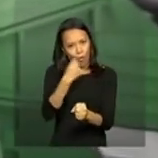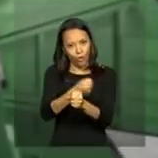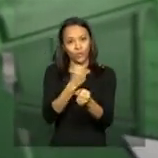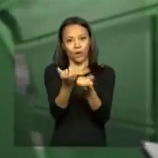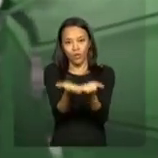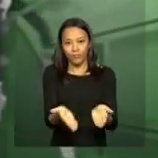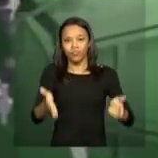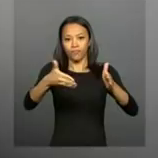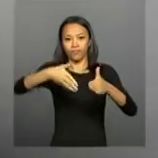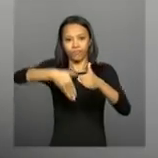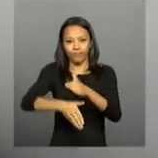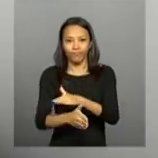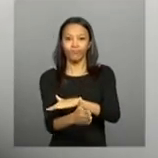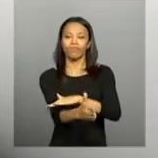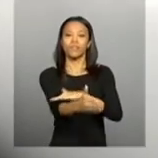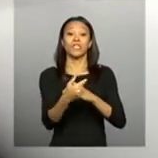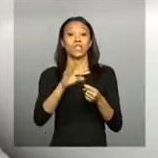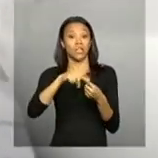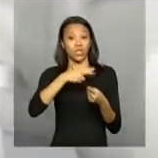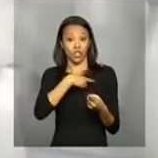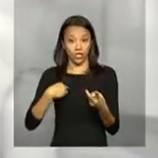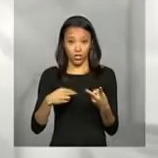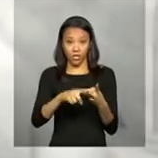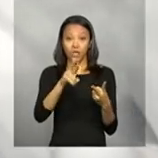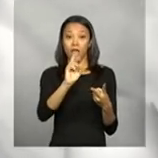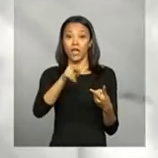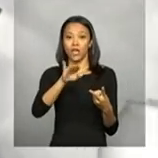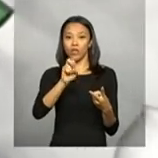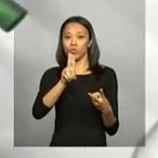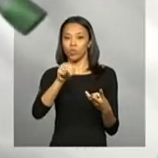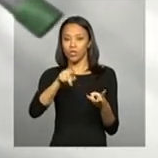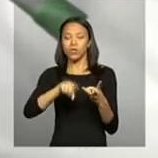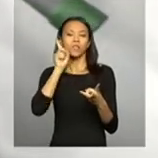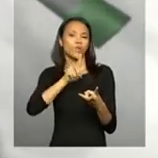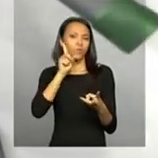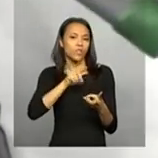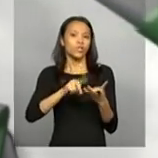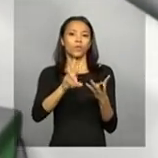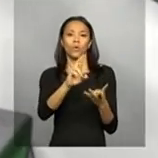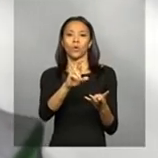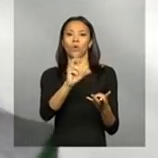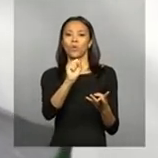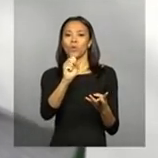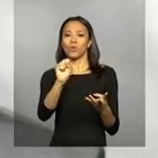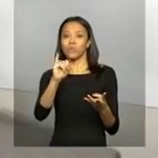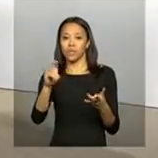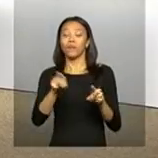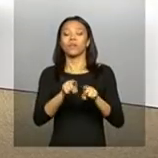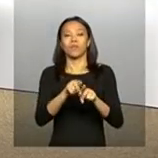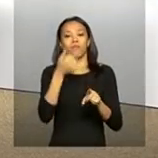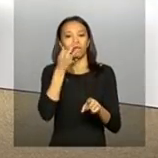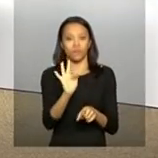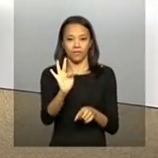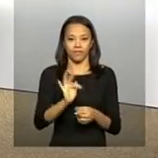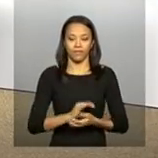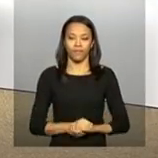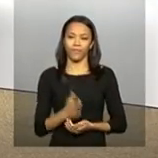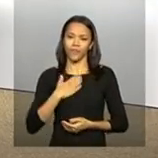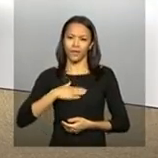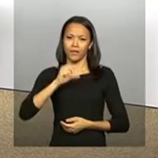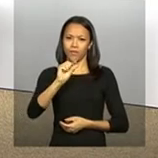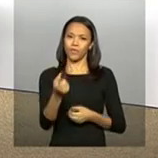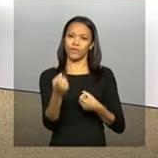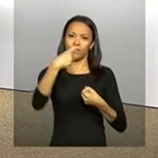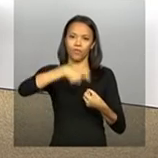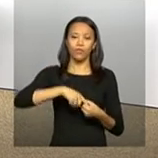submarinos nucleares. China, Reino Unido, Estados Unidos, Rússia e França. E daqui a